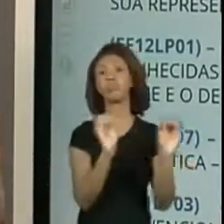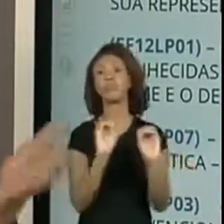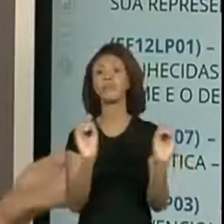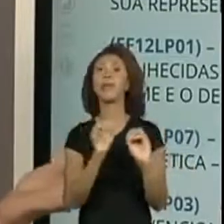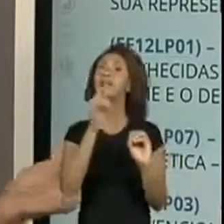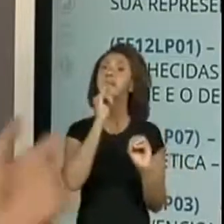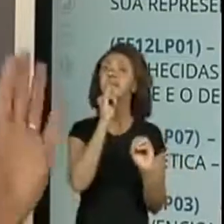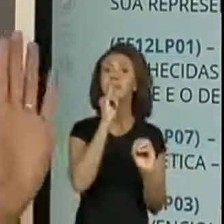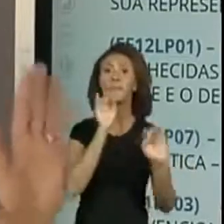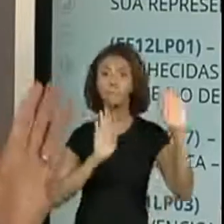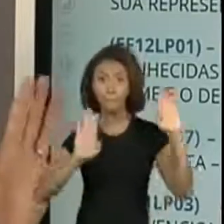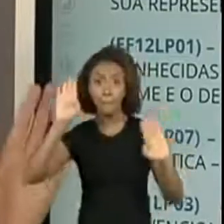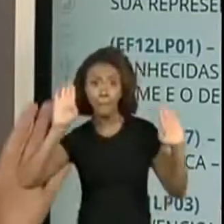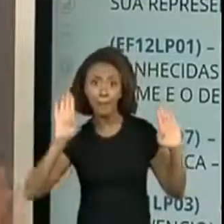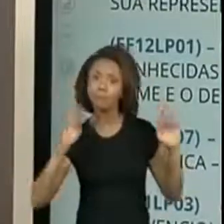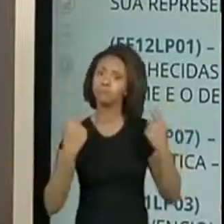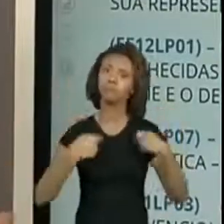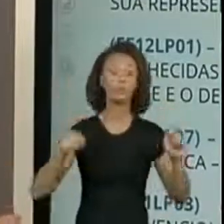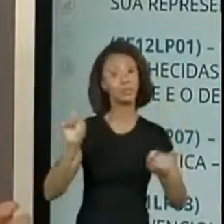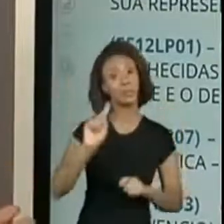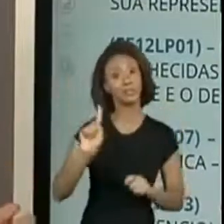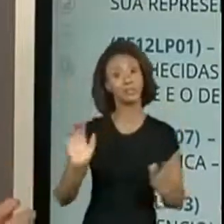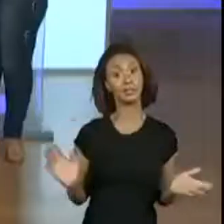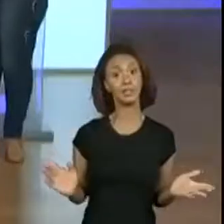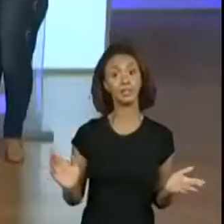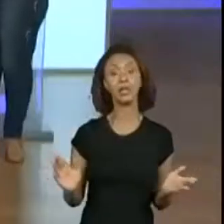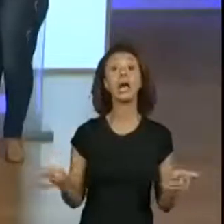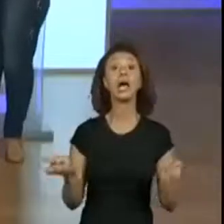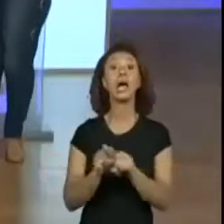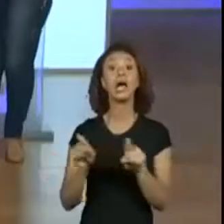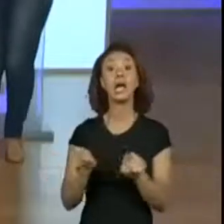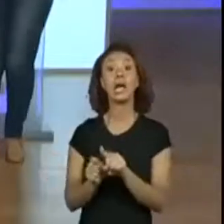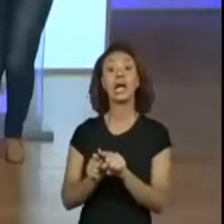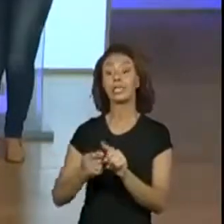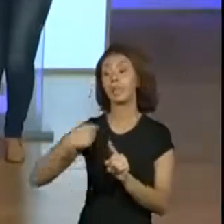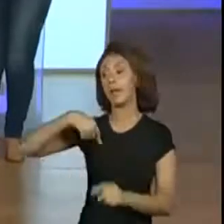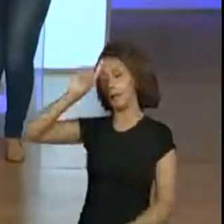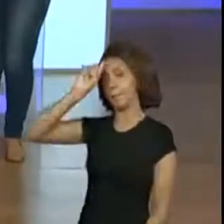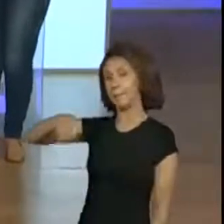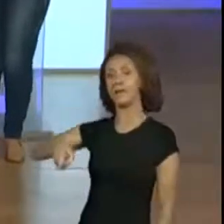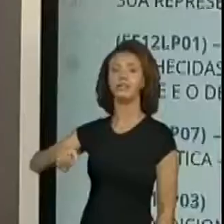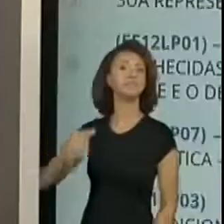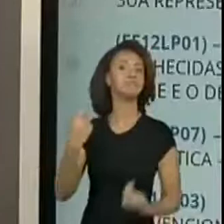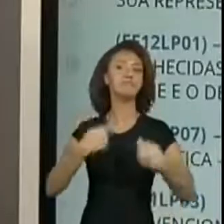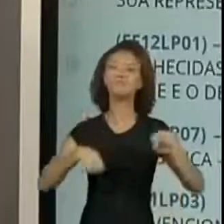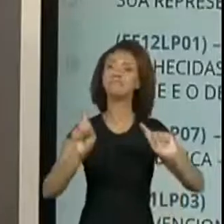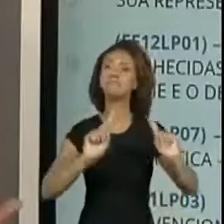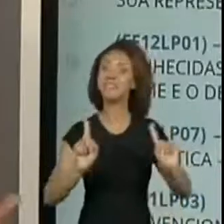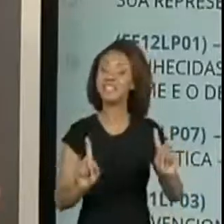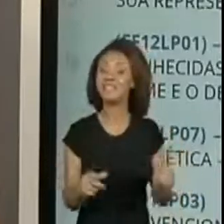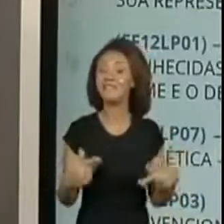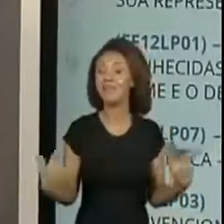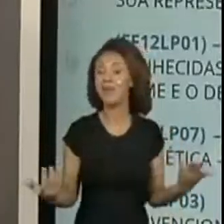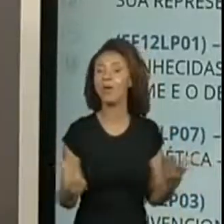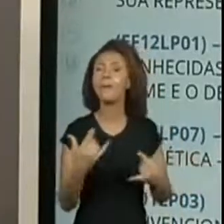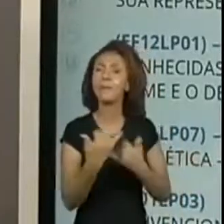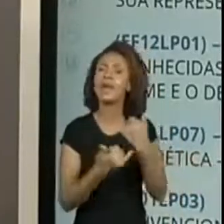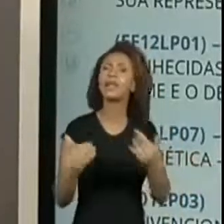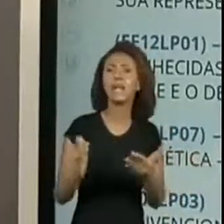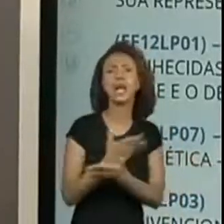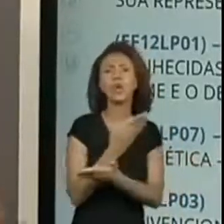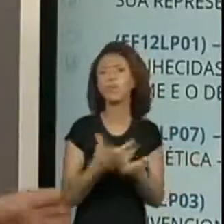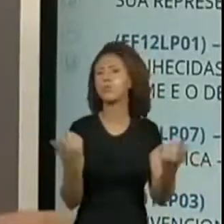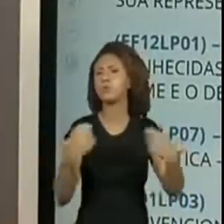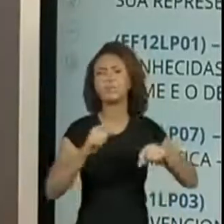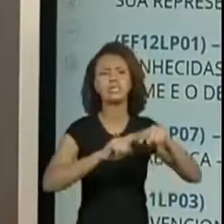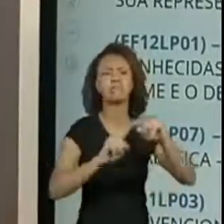Por exemplo, mímica, a gente não precisa de objeto nenhum. O mestre mandou? O mestre mandou, também não precisa. Então, tem algumas brincadeiras que a gente faz